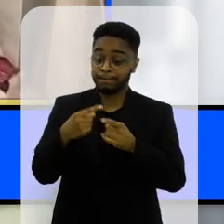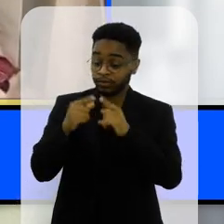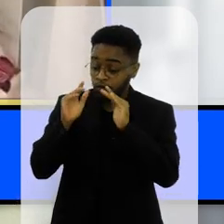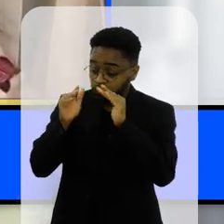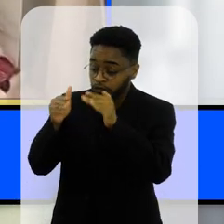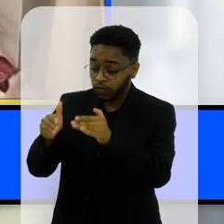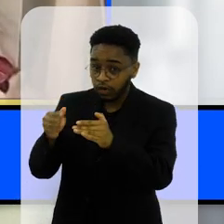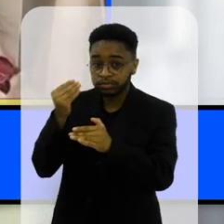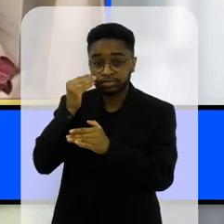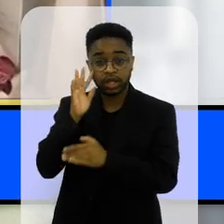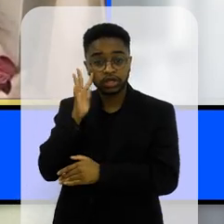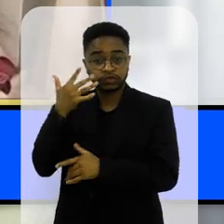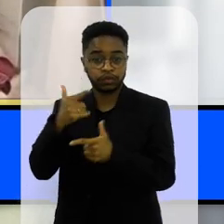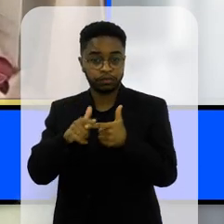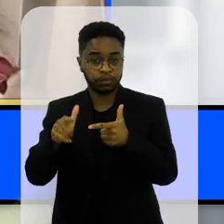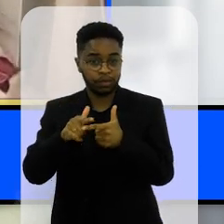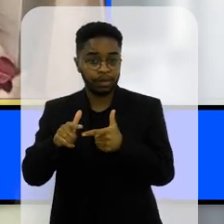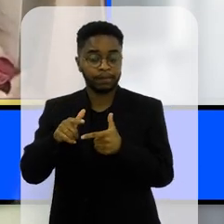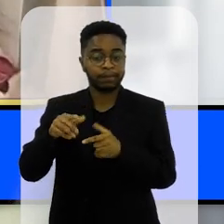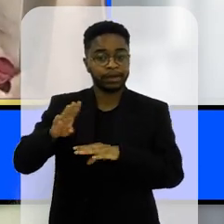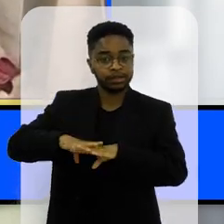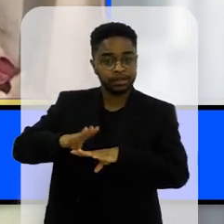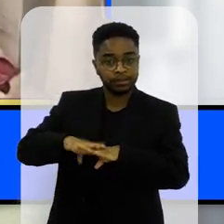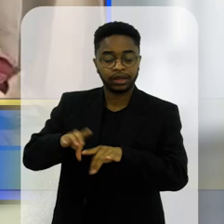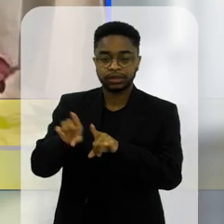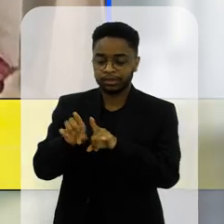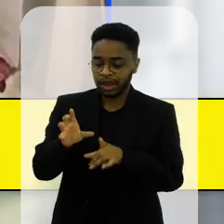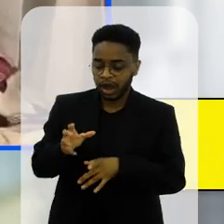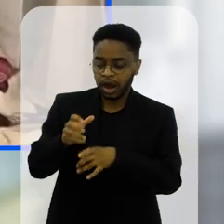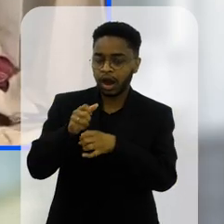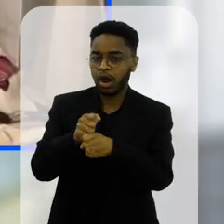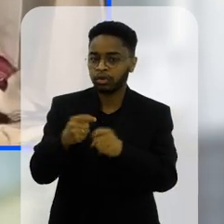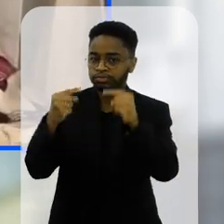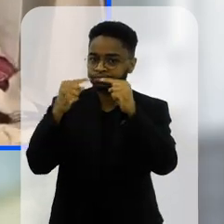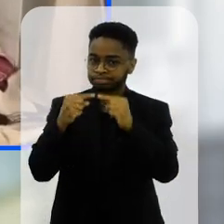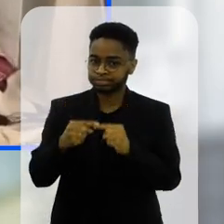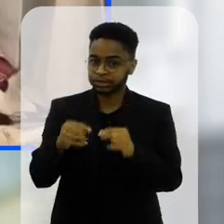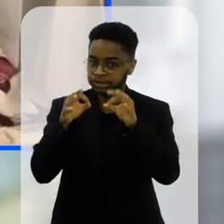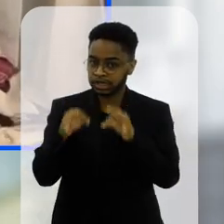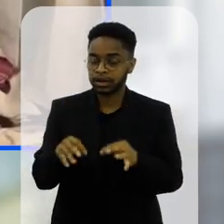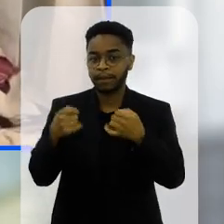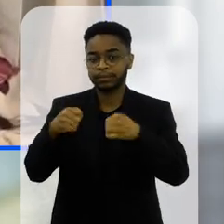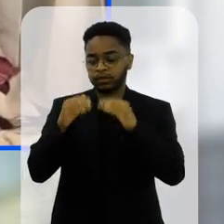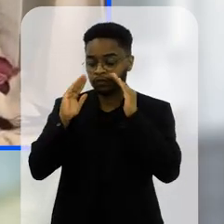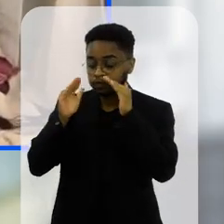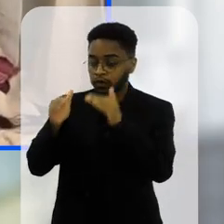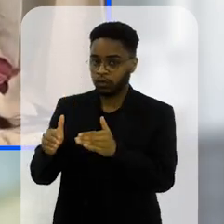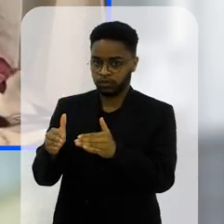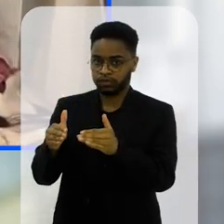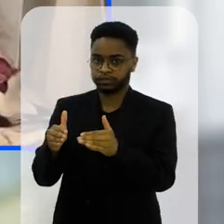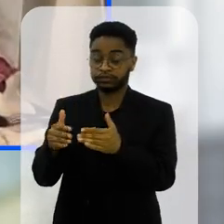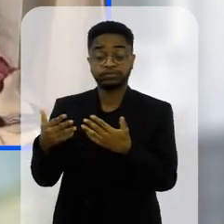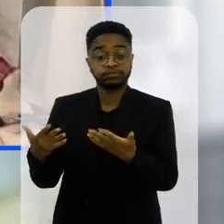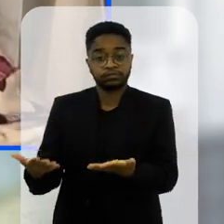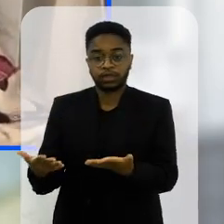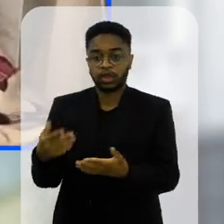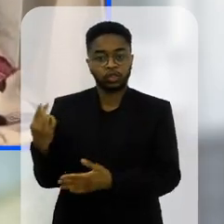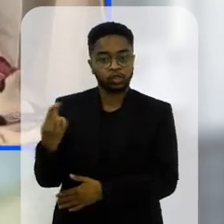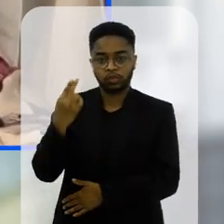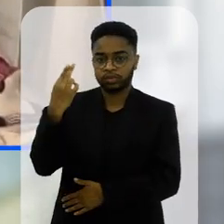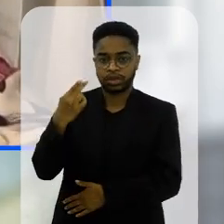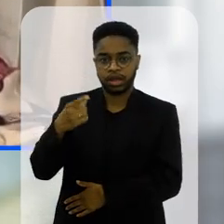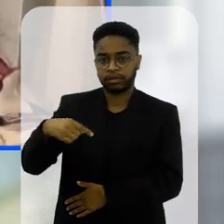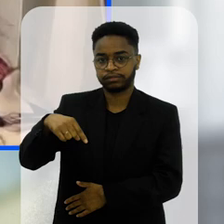concentração pras resoluções matemáticas os cálculos precisos eles precisam de concentração então não tem